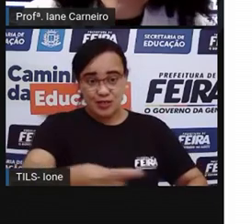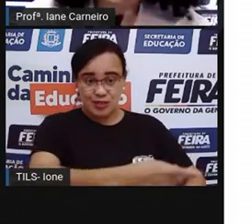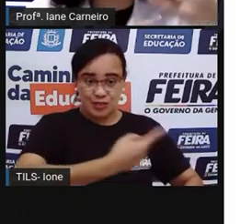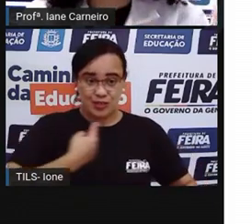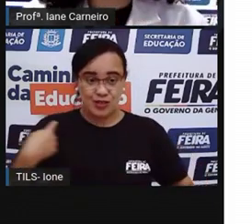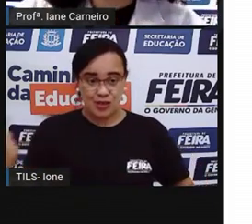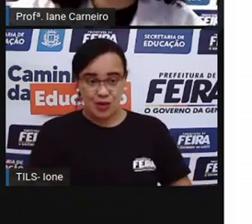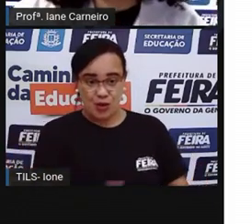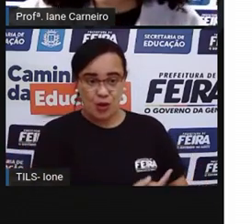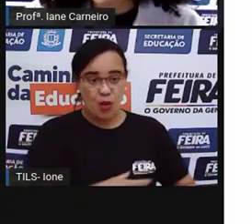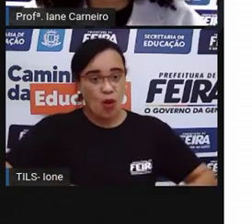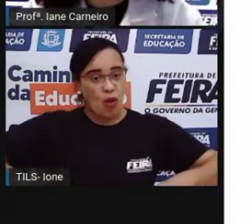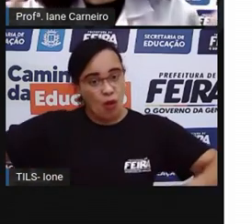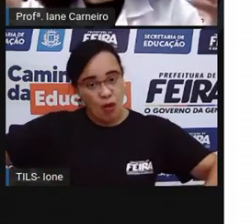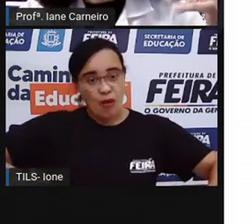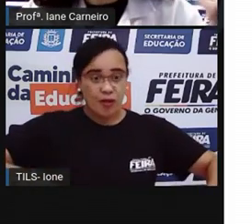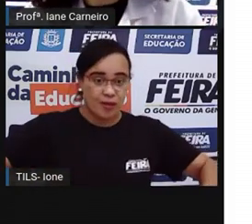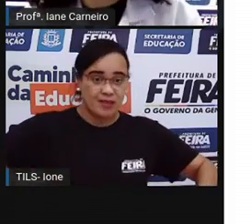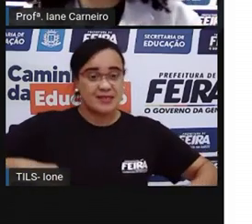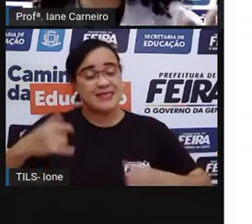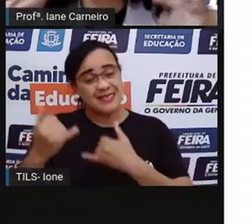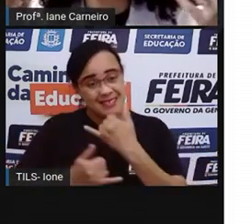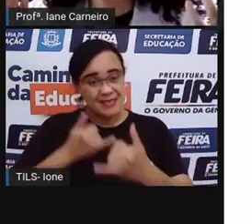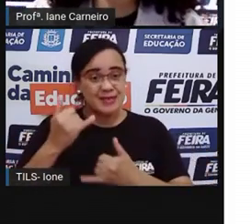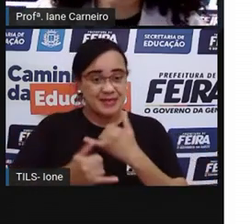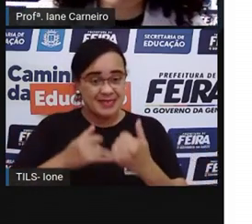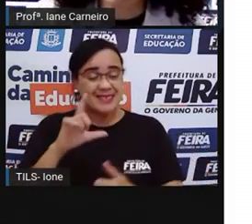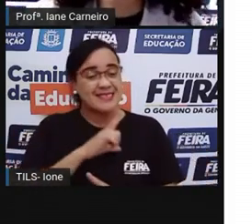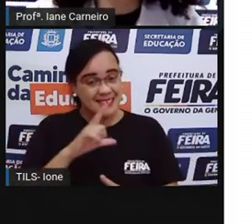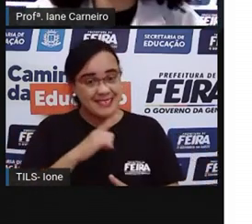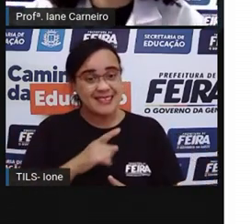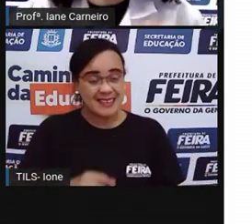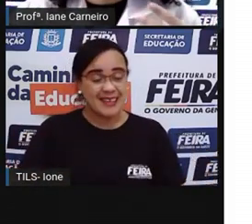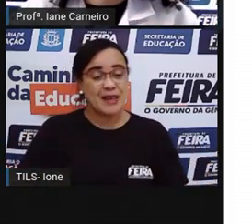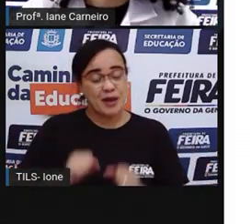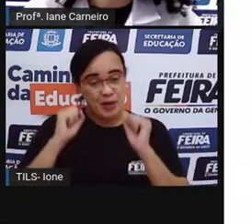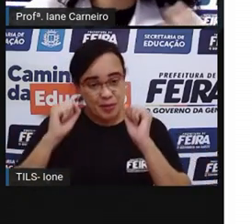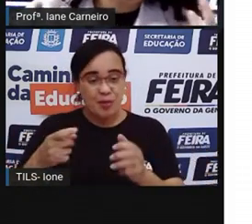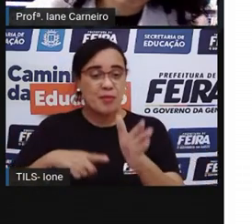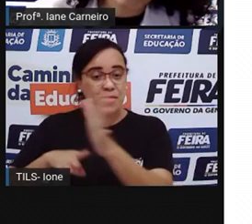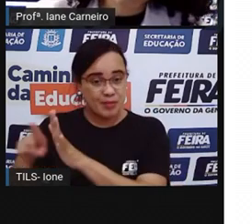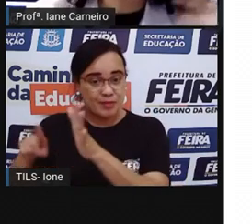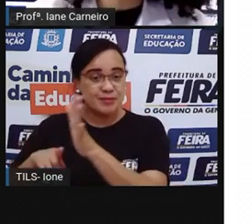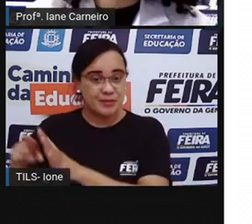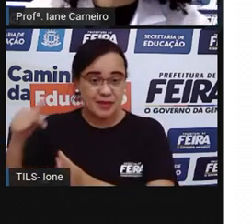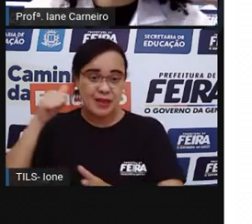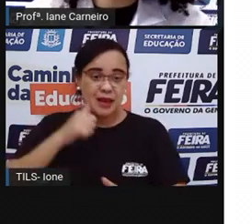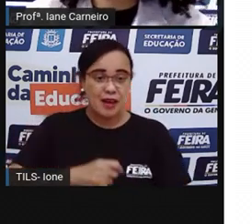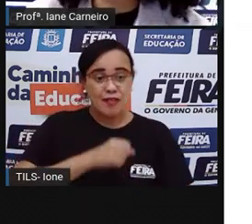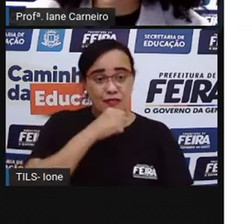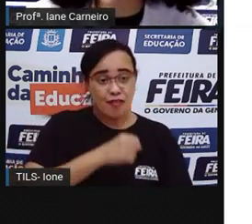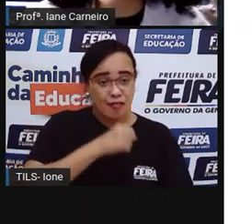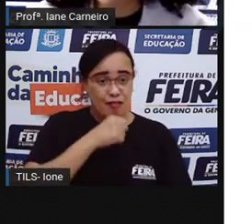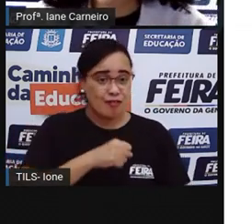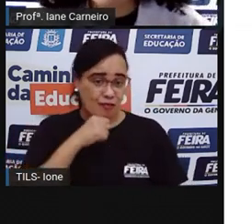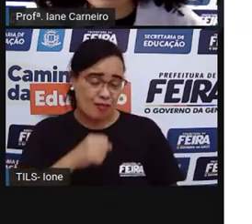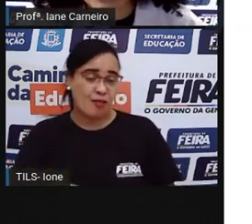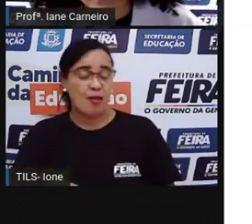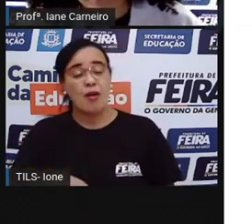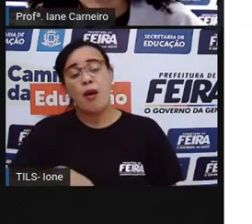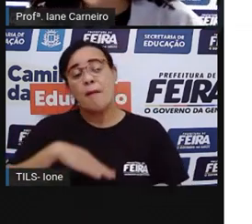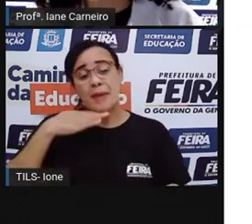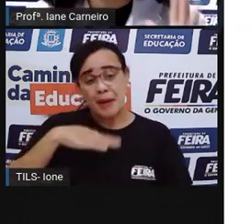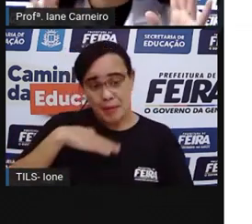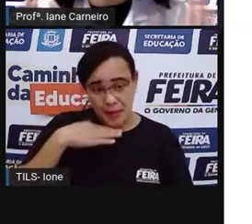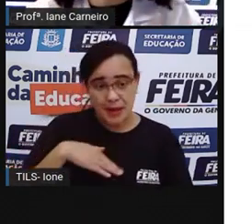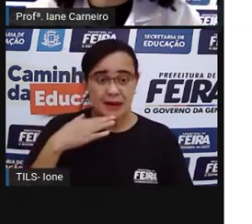conversar com a mamãe, com a vovó, pedir a elas que cantem para você as músicas da época da infância